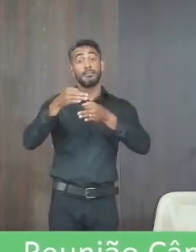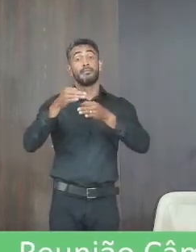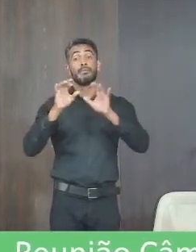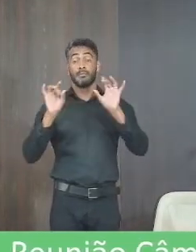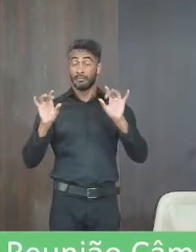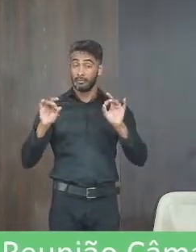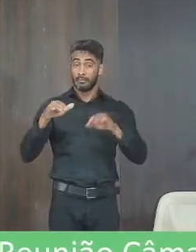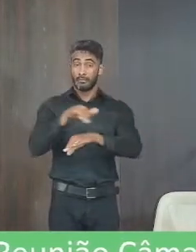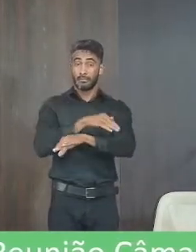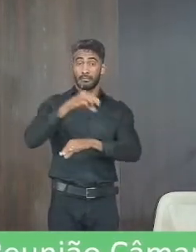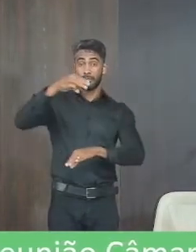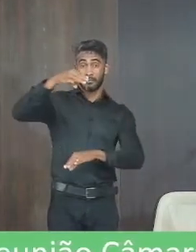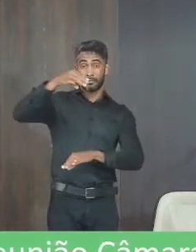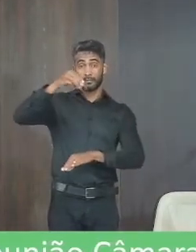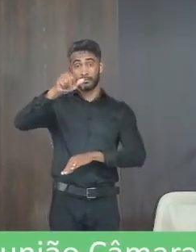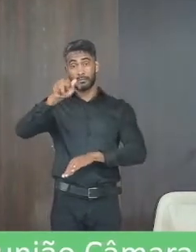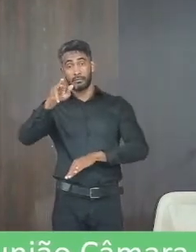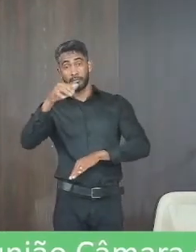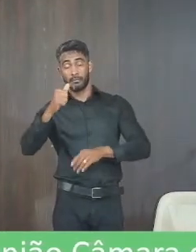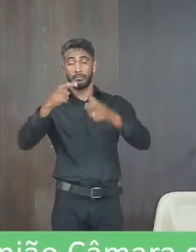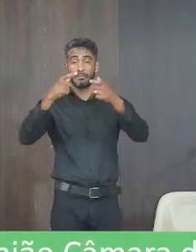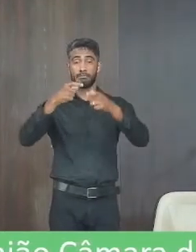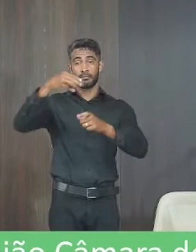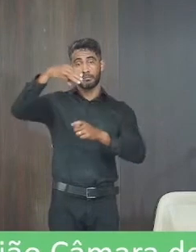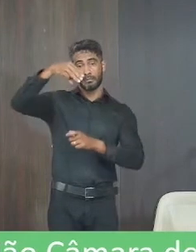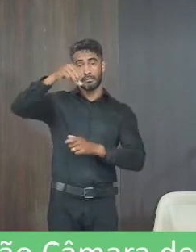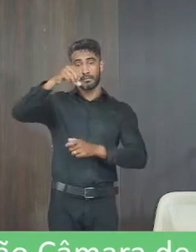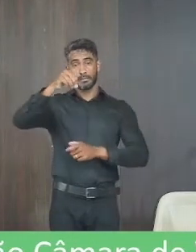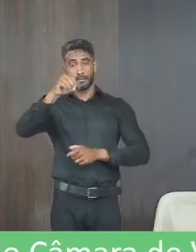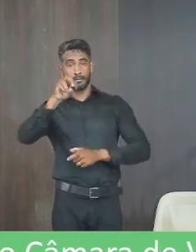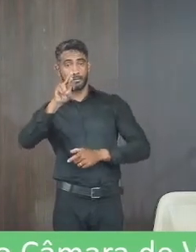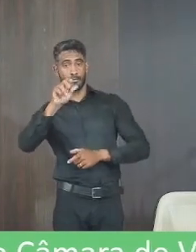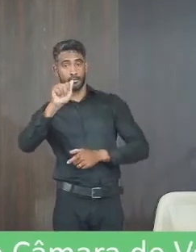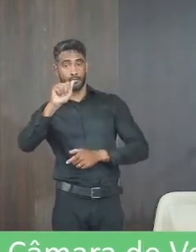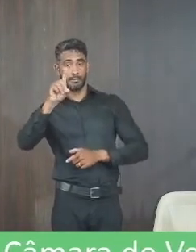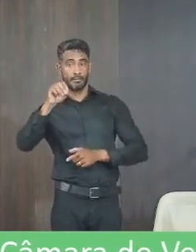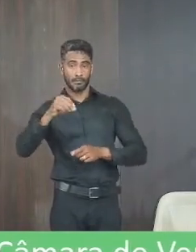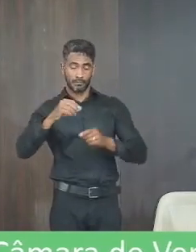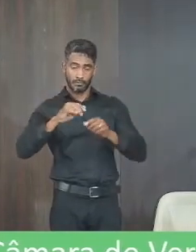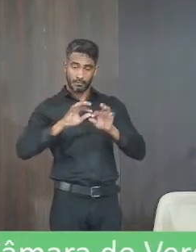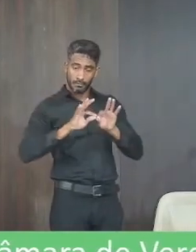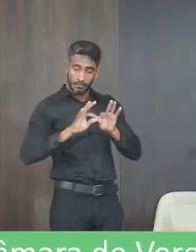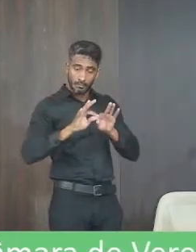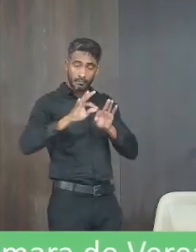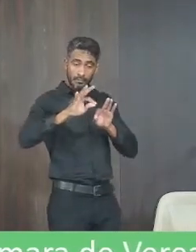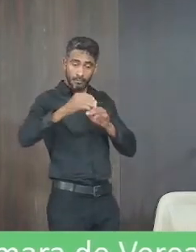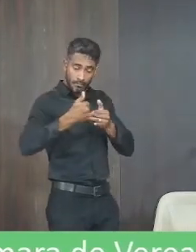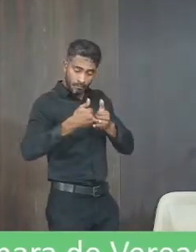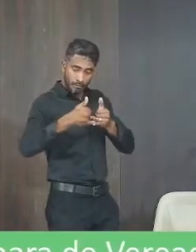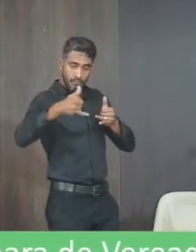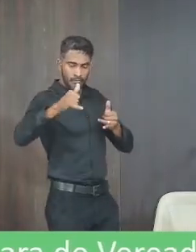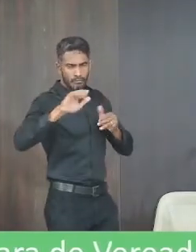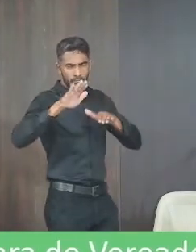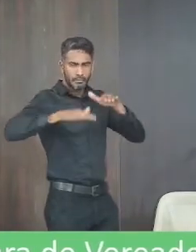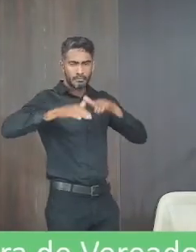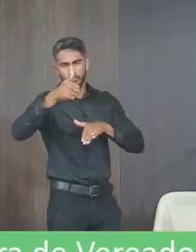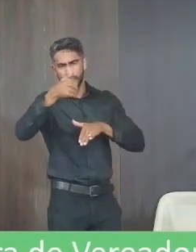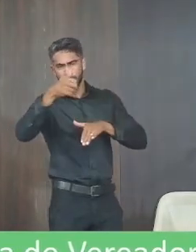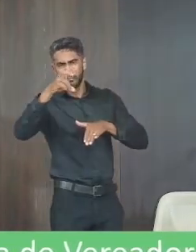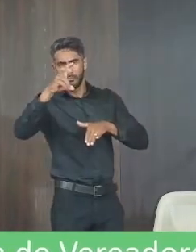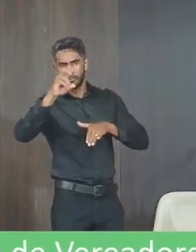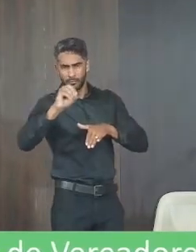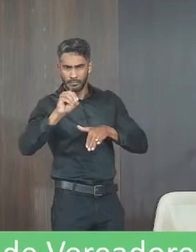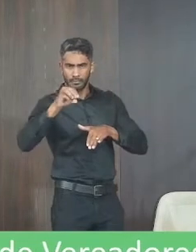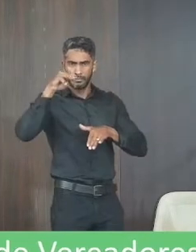de Lourdes no bairro Morada do Sol uma extensão de rede uns 150 metros de extensão de rede com